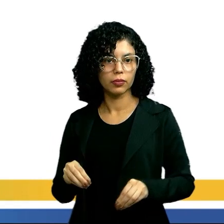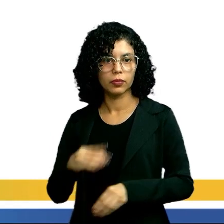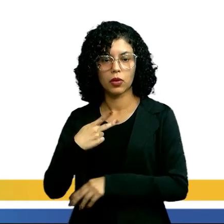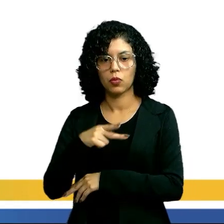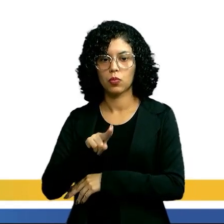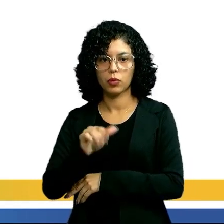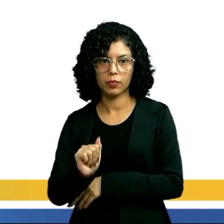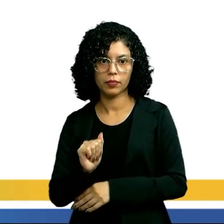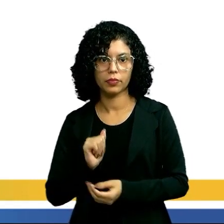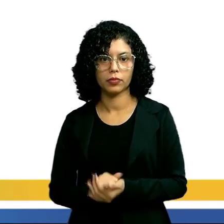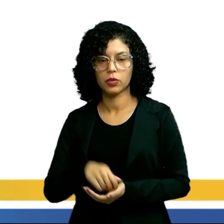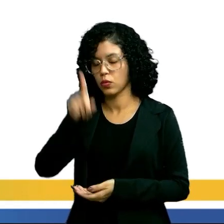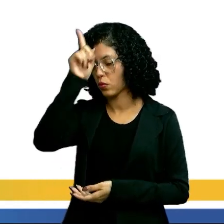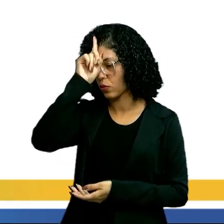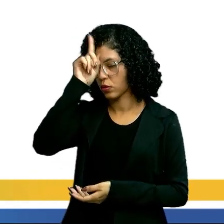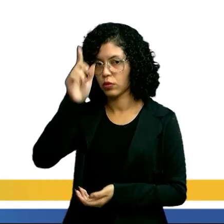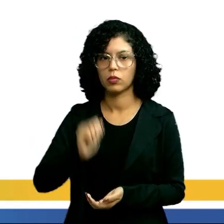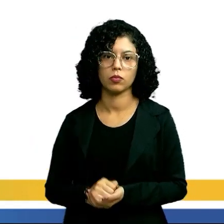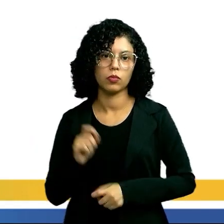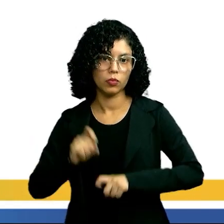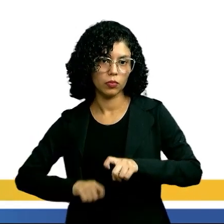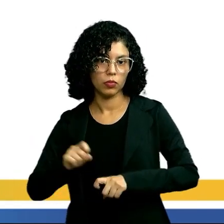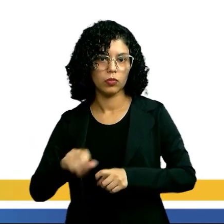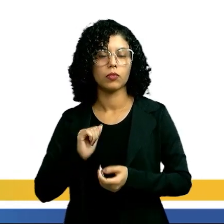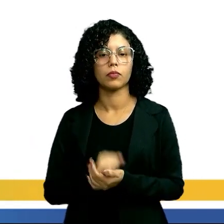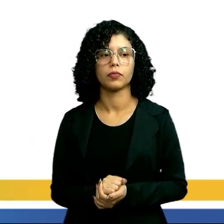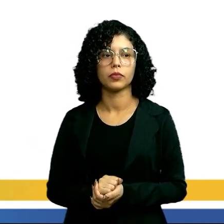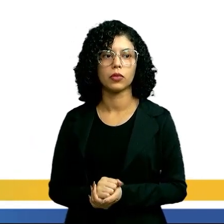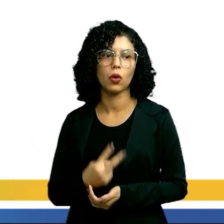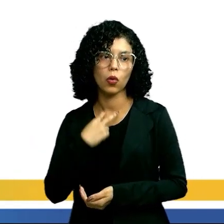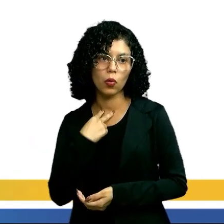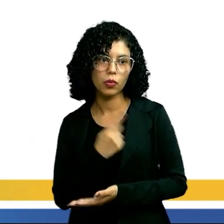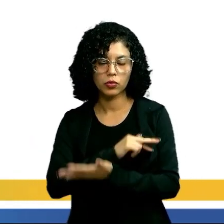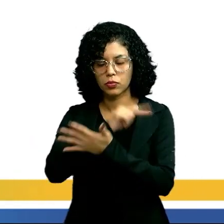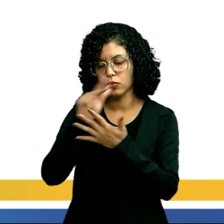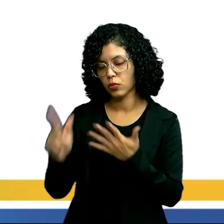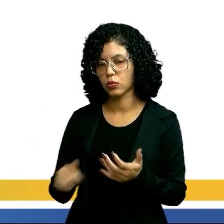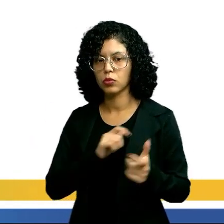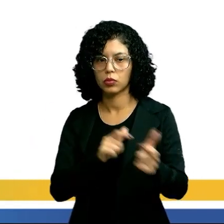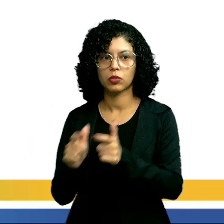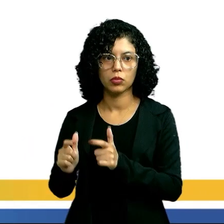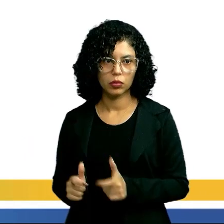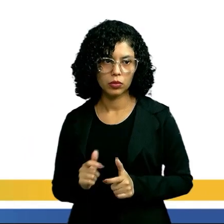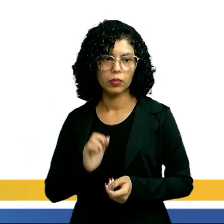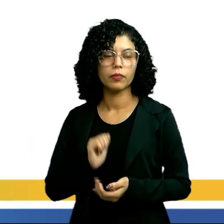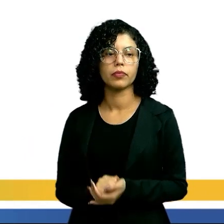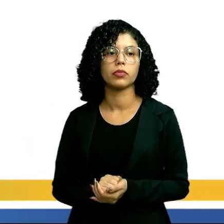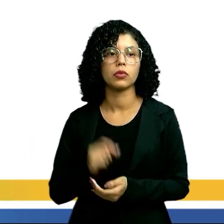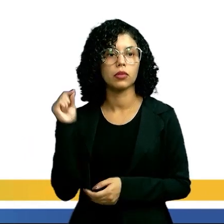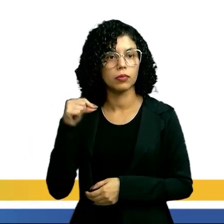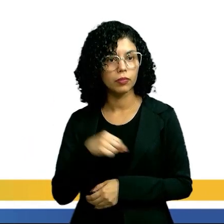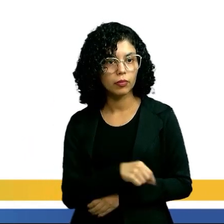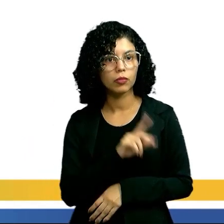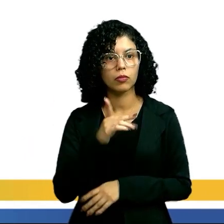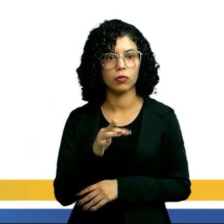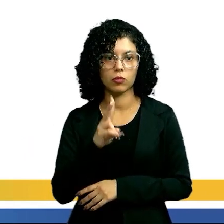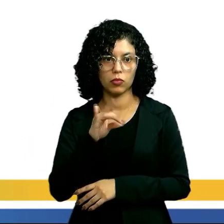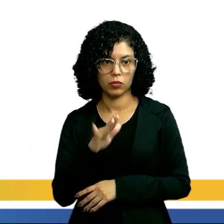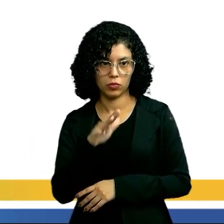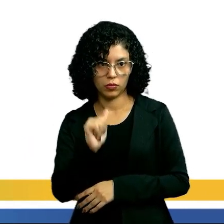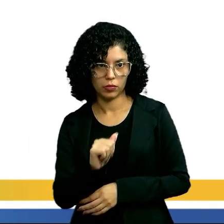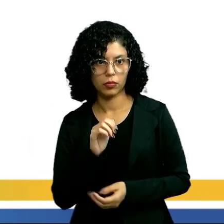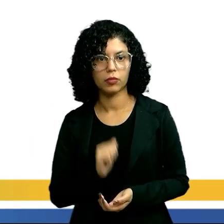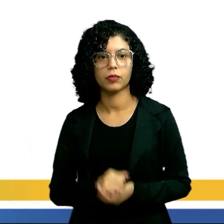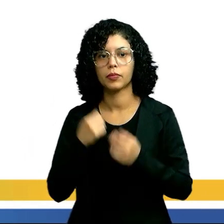larva, pulpa e adulto sexualmente maduro, que ocupam diversos habitats. Os insetos com